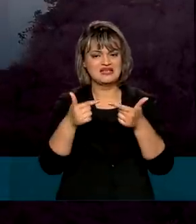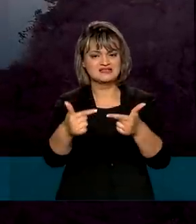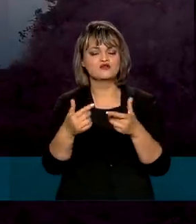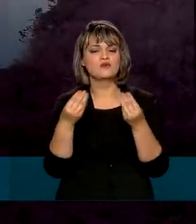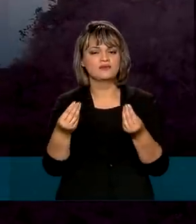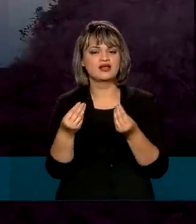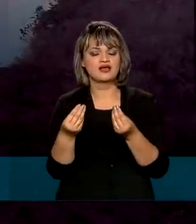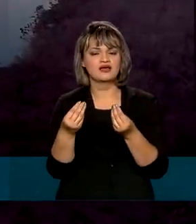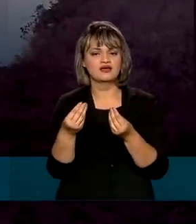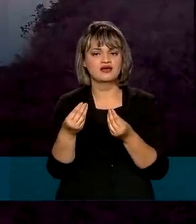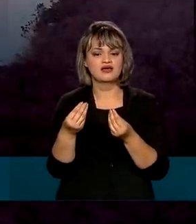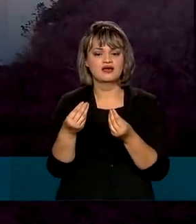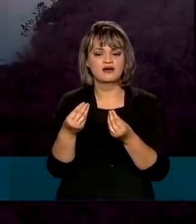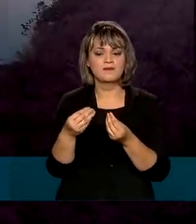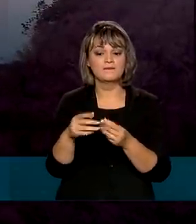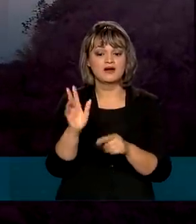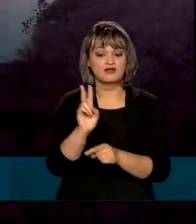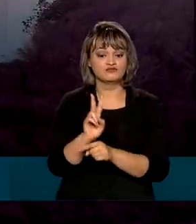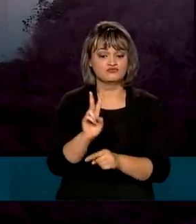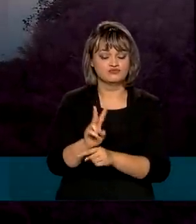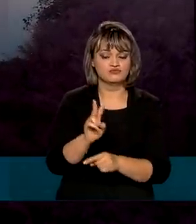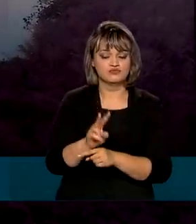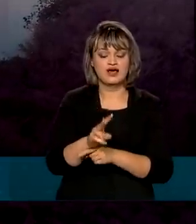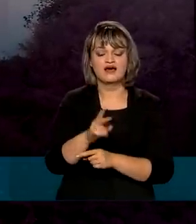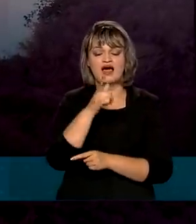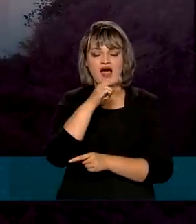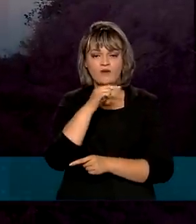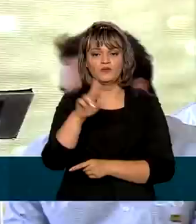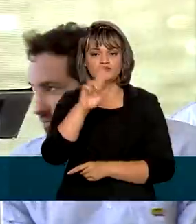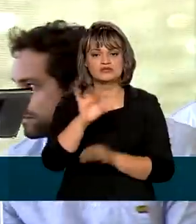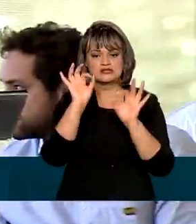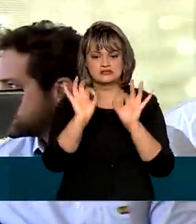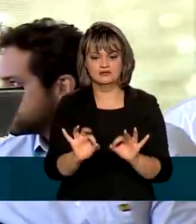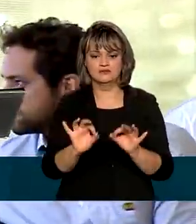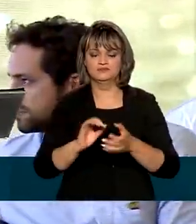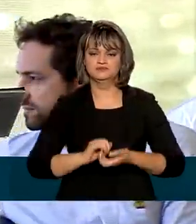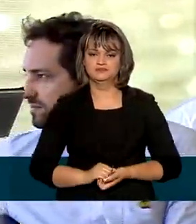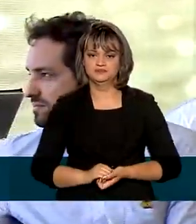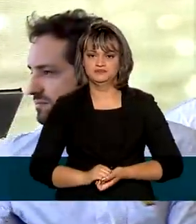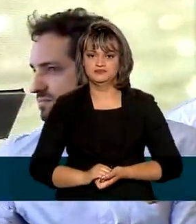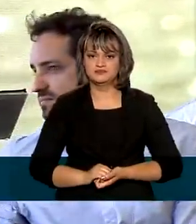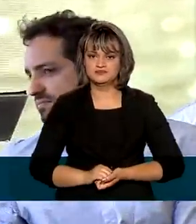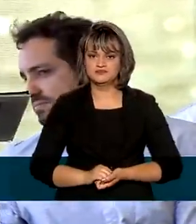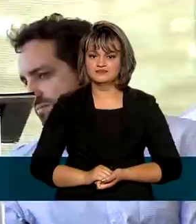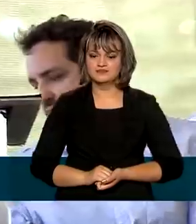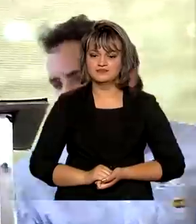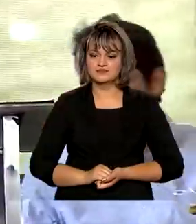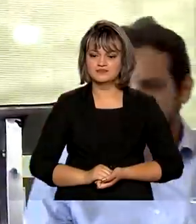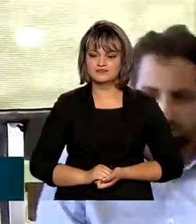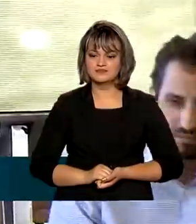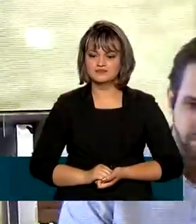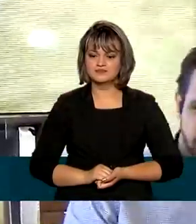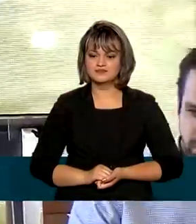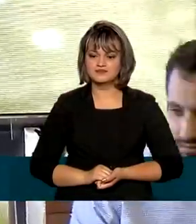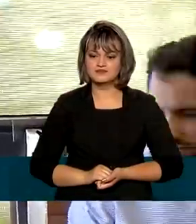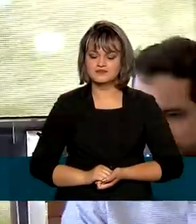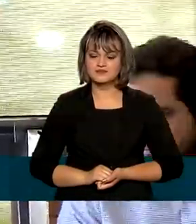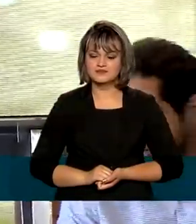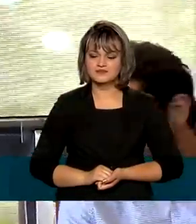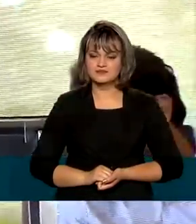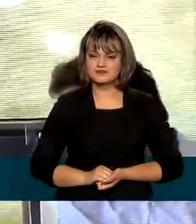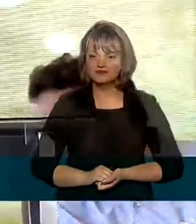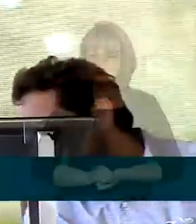voltada principalmente para a preservação e uso consciente da água. Produzir água é garantir alimento. Muito